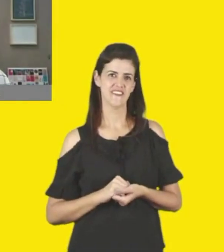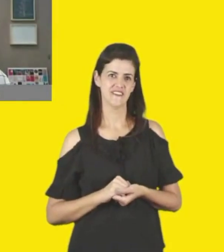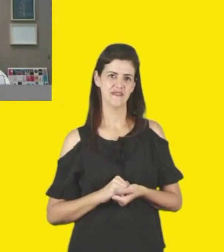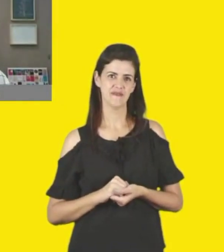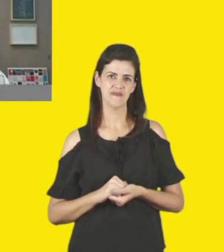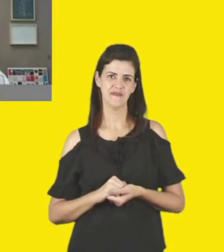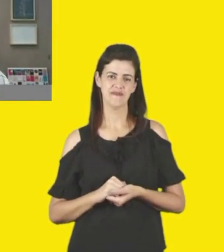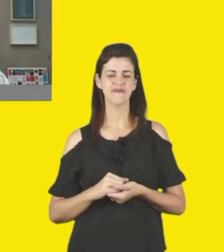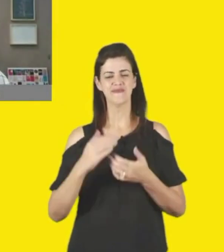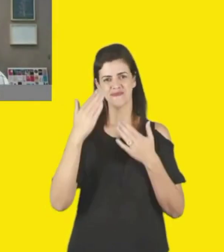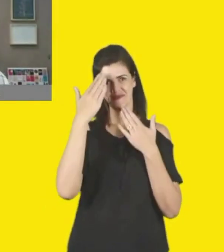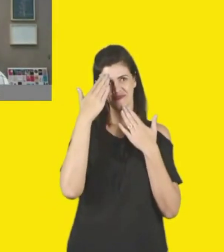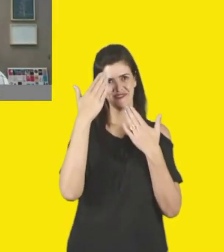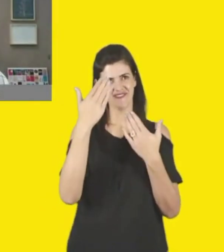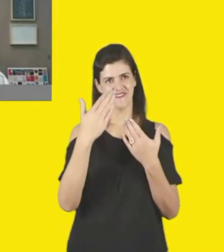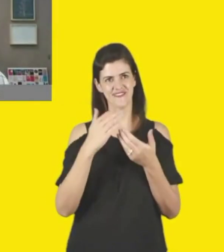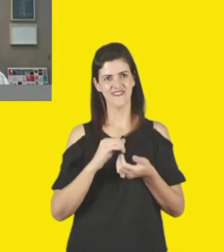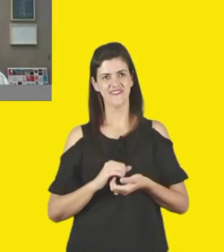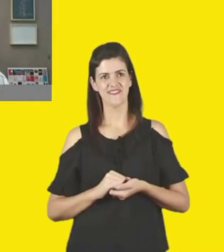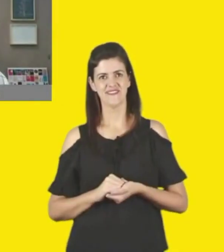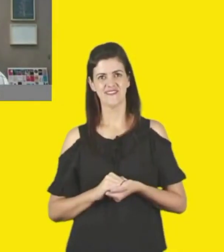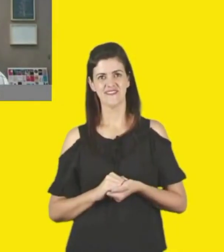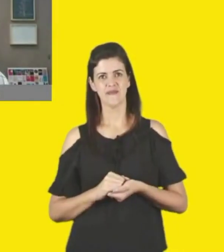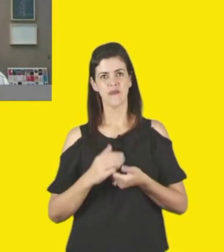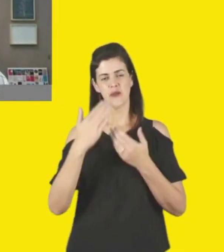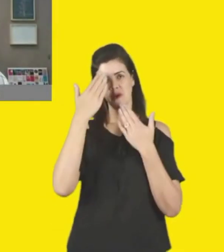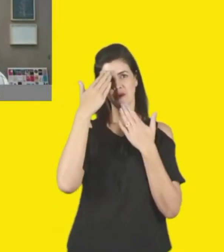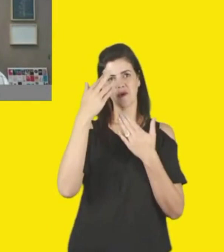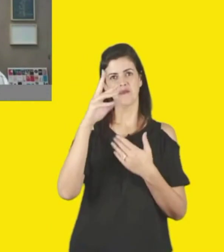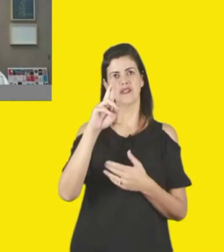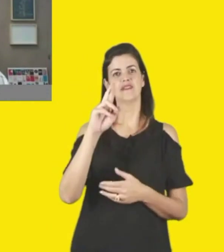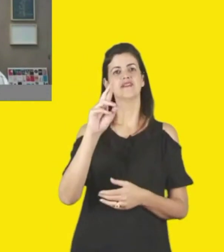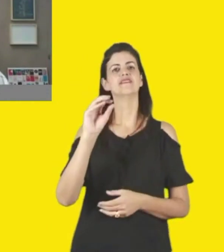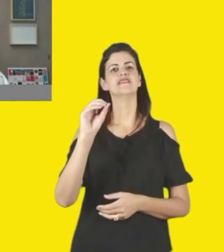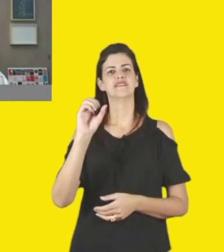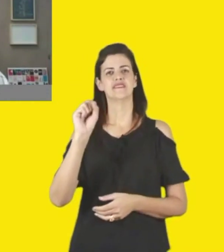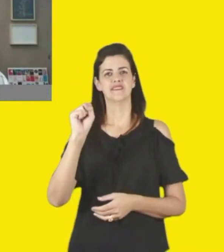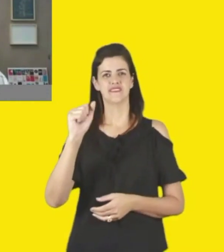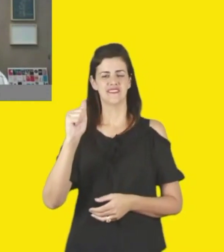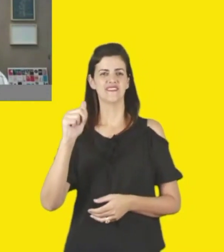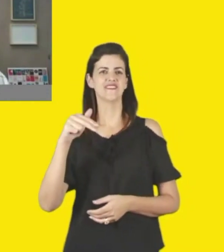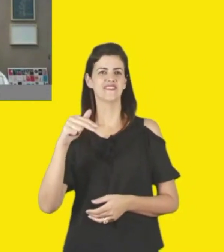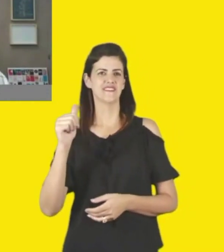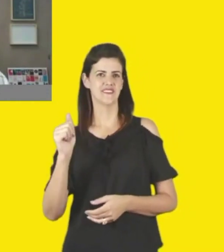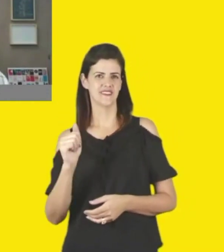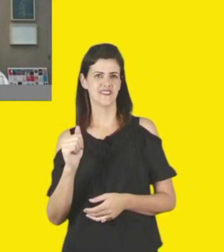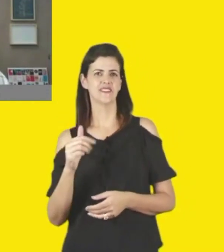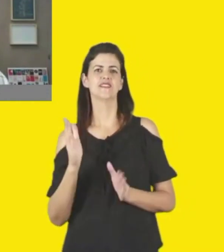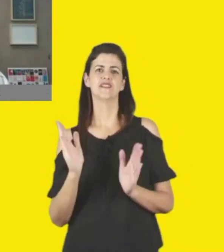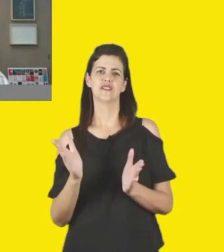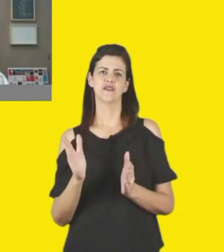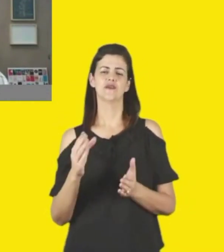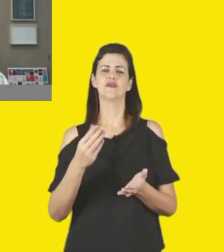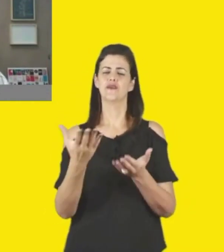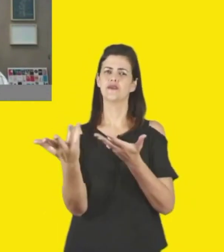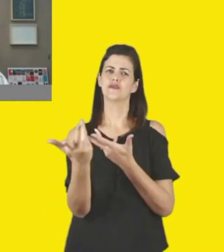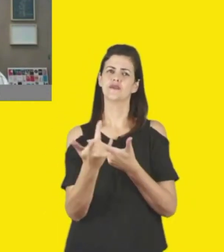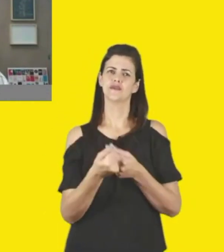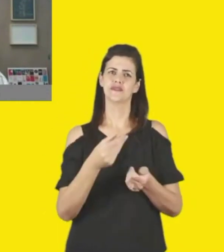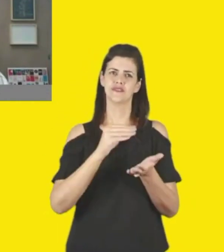Muito obrigado, Rosana. Após as palavras da senhora Rosana Paulo da Cunha, ouviremos agora a secretária da Cultura,